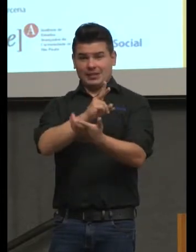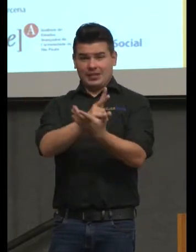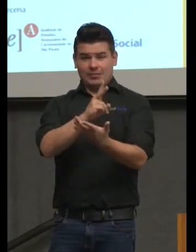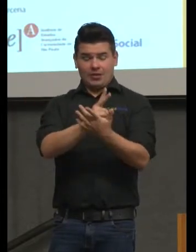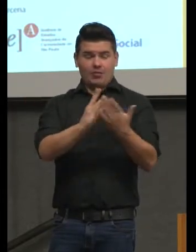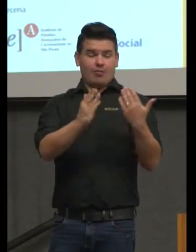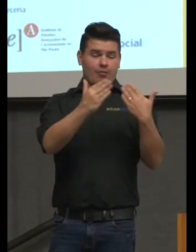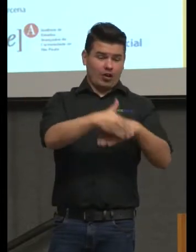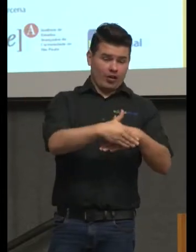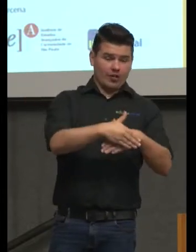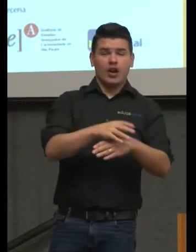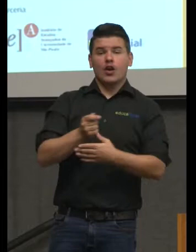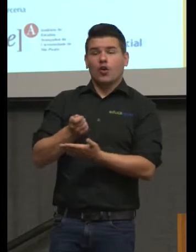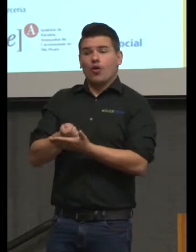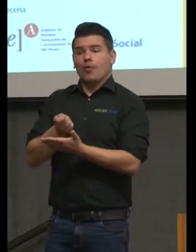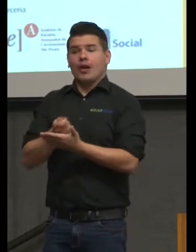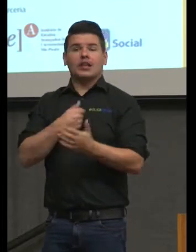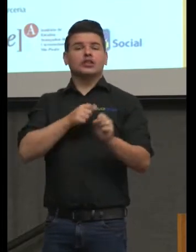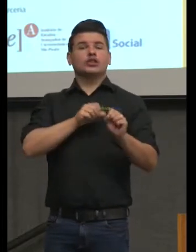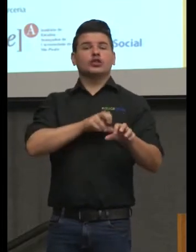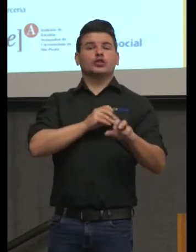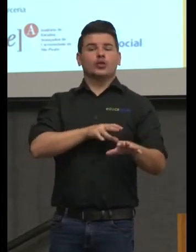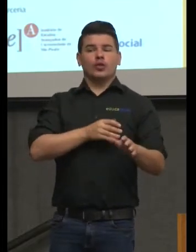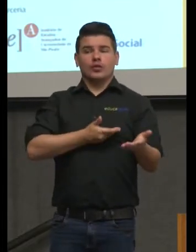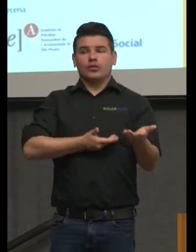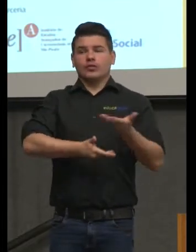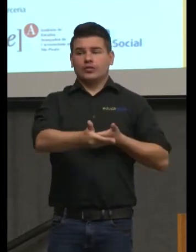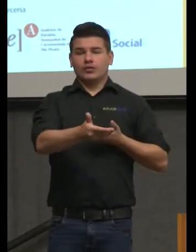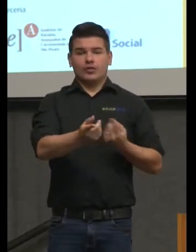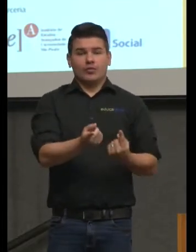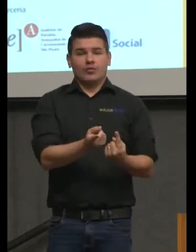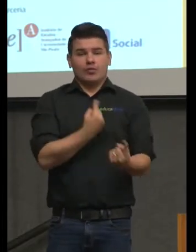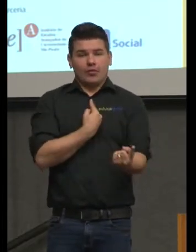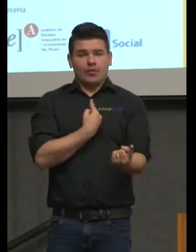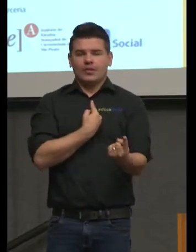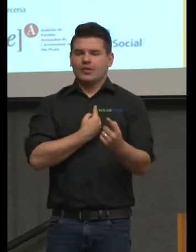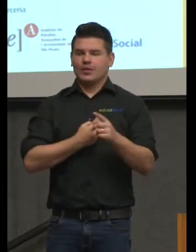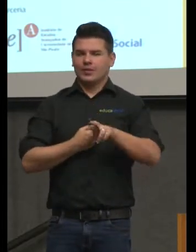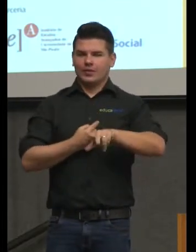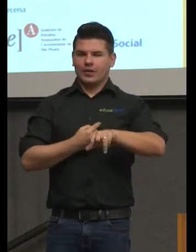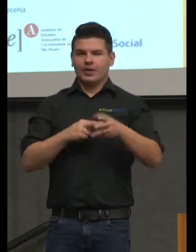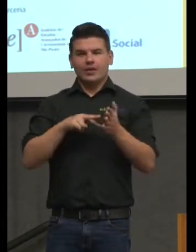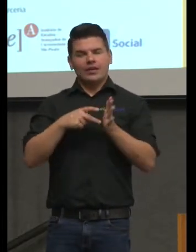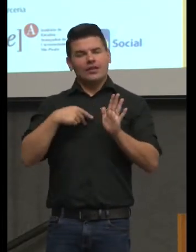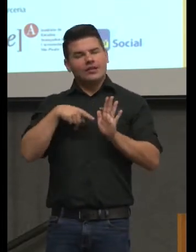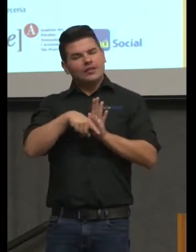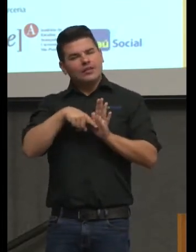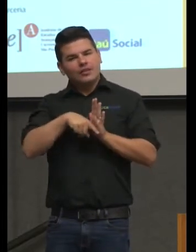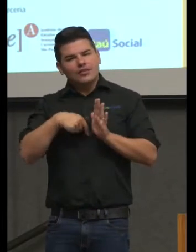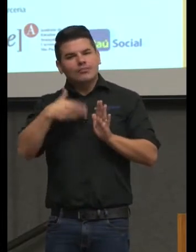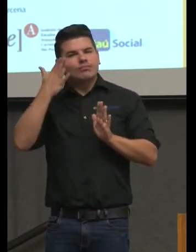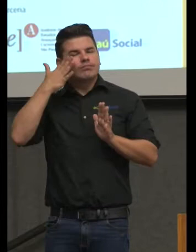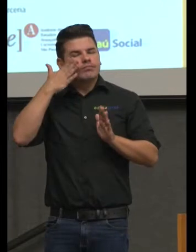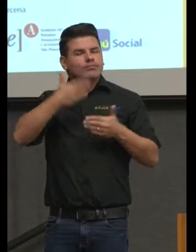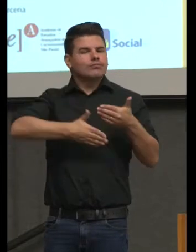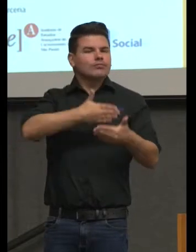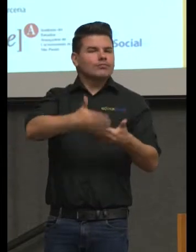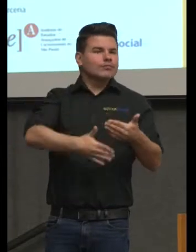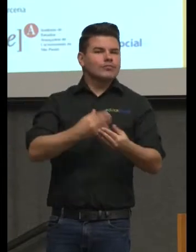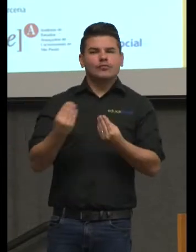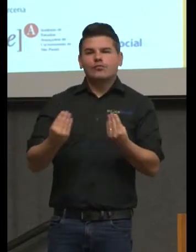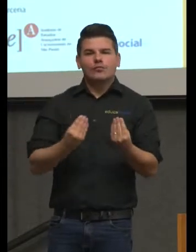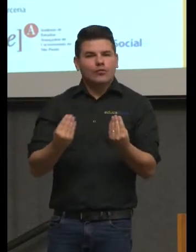não é cobrar de volta o que você contou é verificar o desenvolvimento